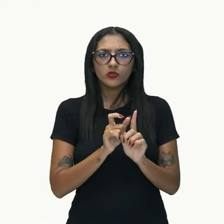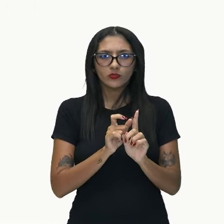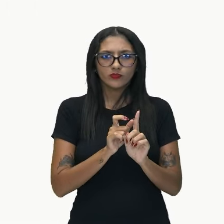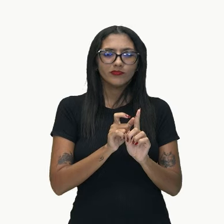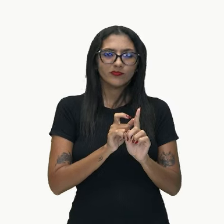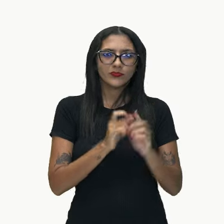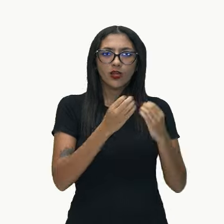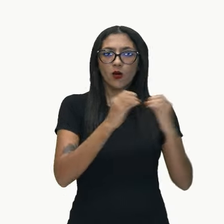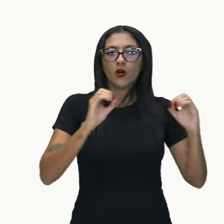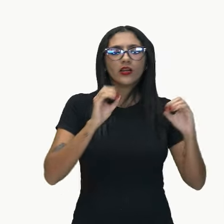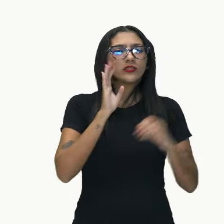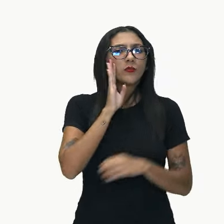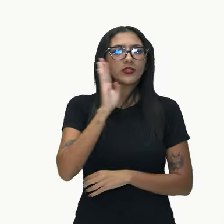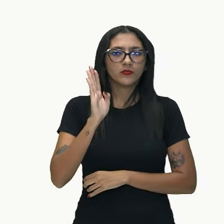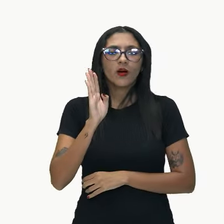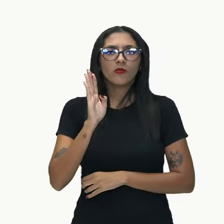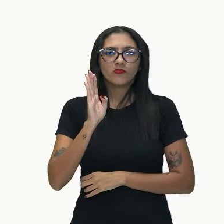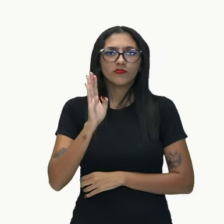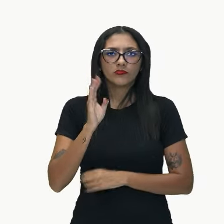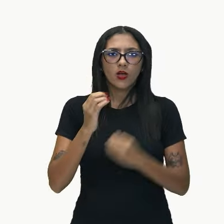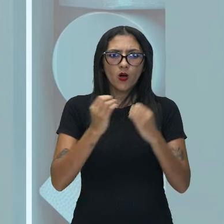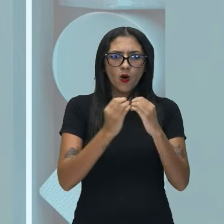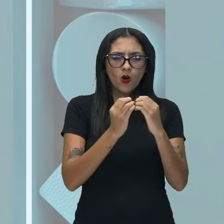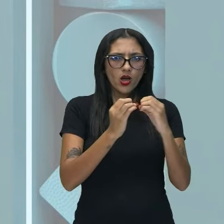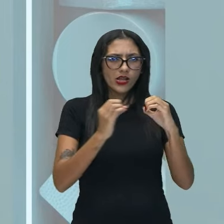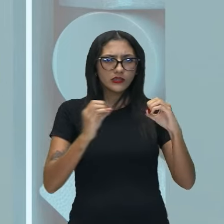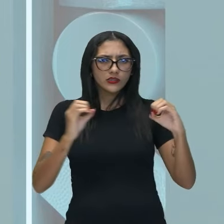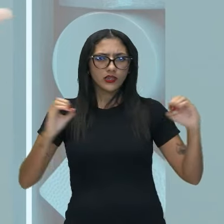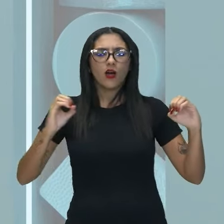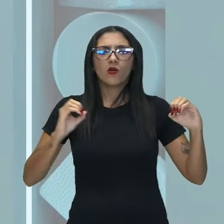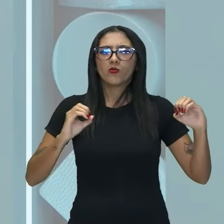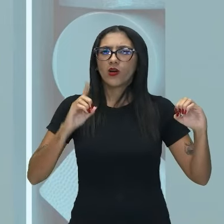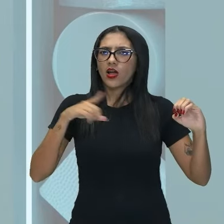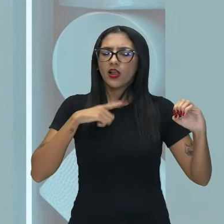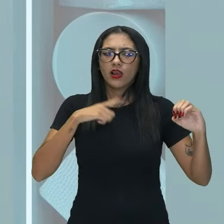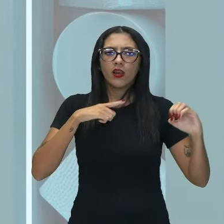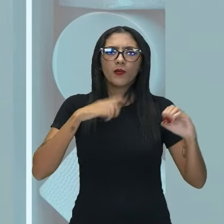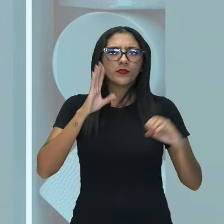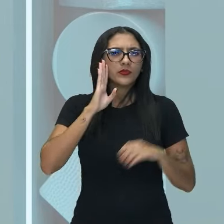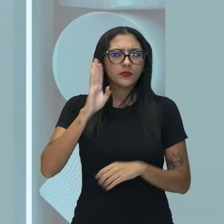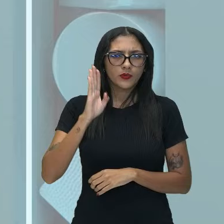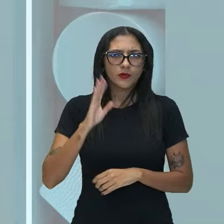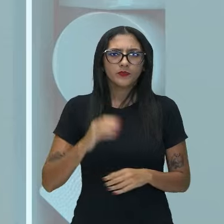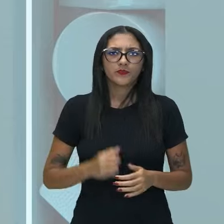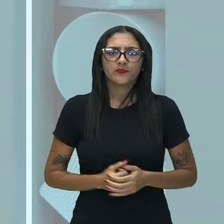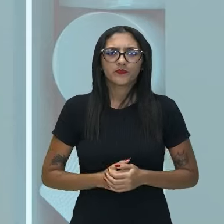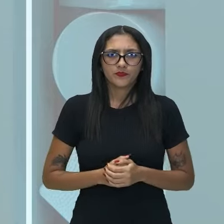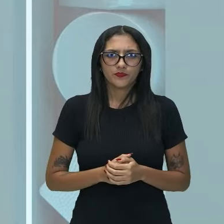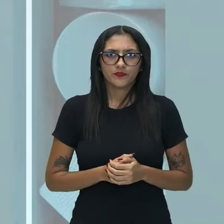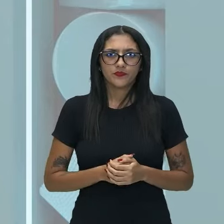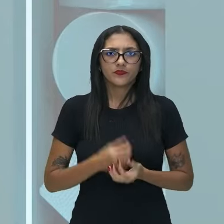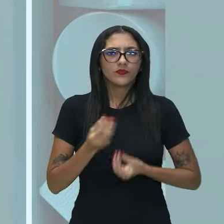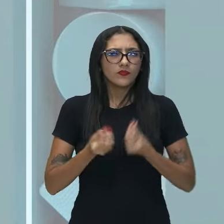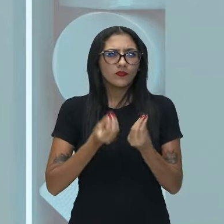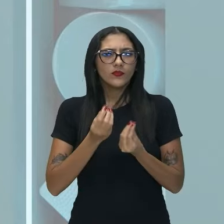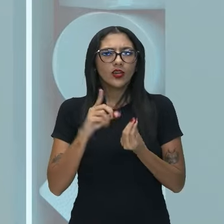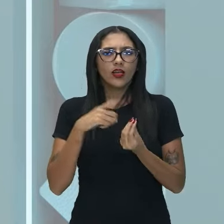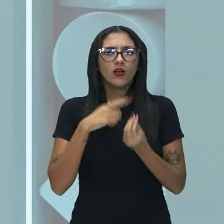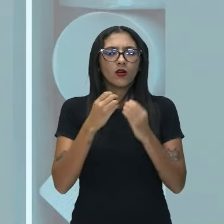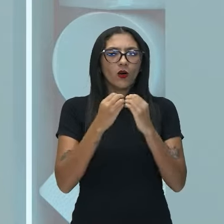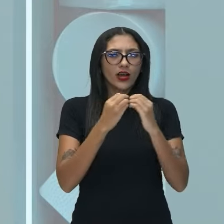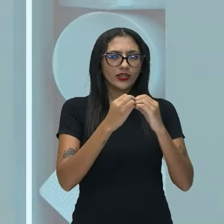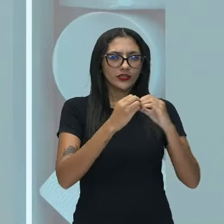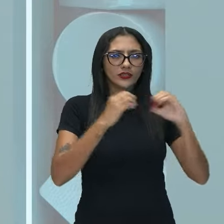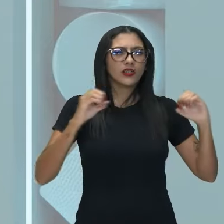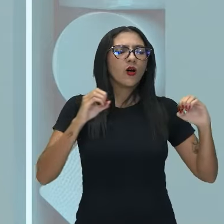isso mesmo, uma oração inteira fazendo uma função de sujeito da minha oração principal. Significa o quê? Que a minha oração principal